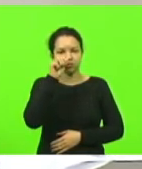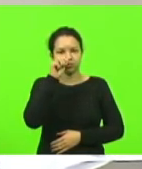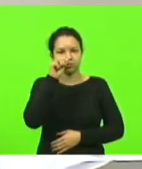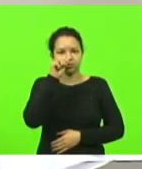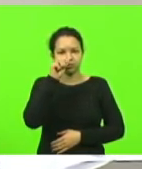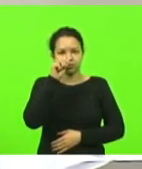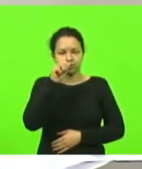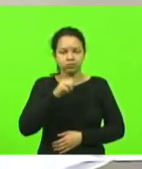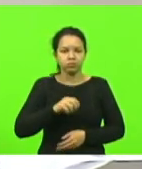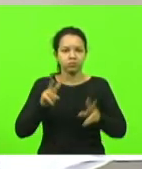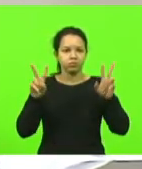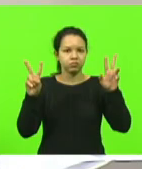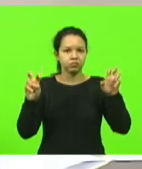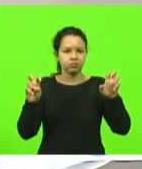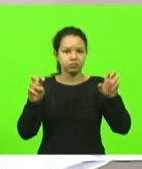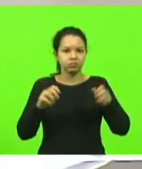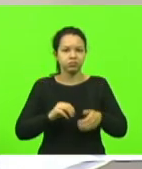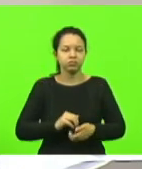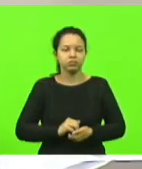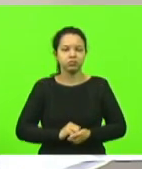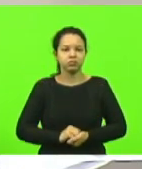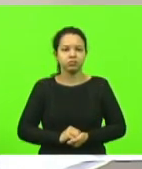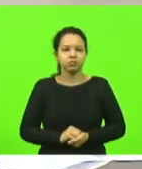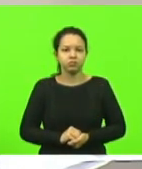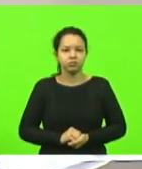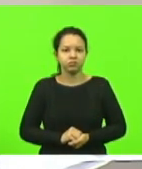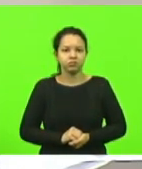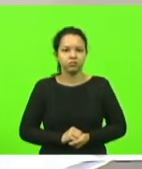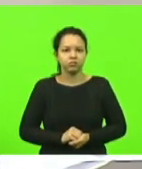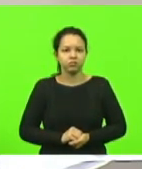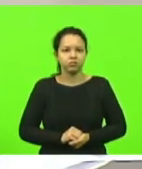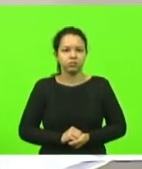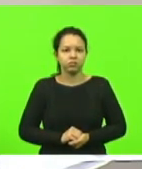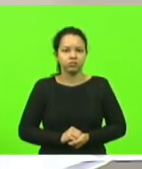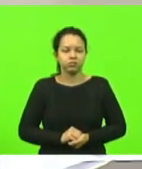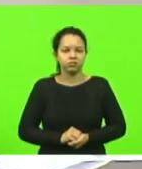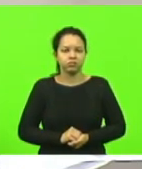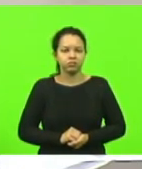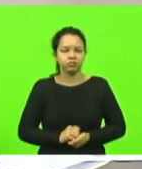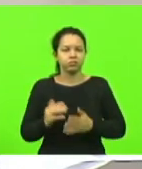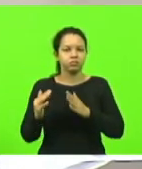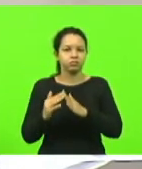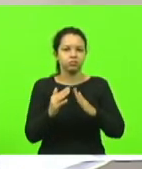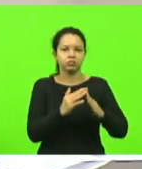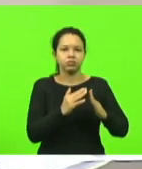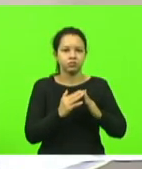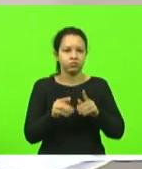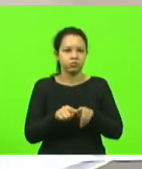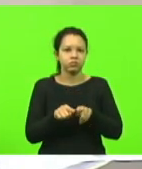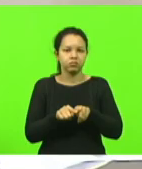dispõe sobre a habilitação sobre a habitação e o trânsito